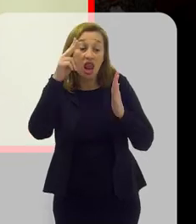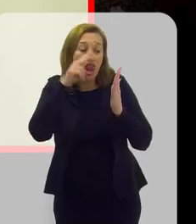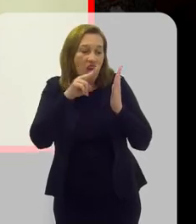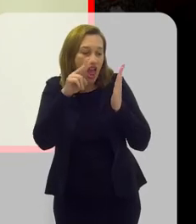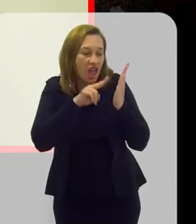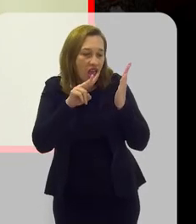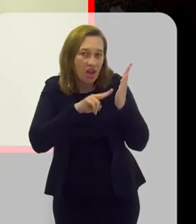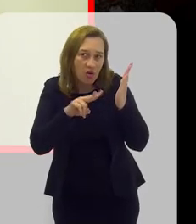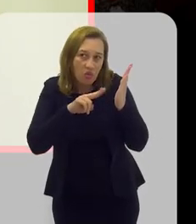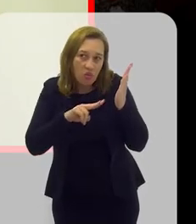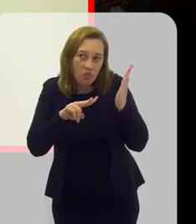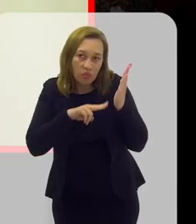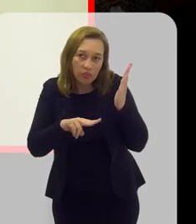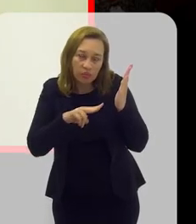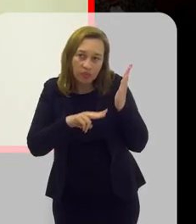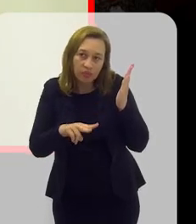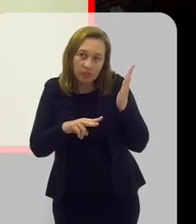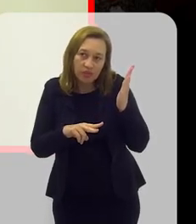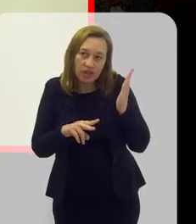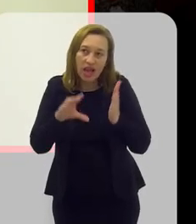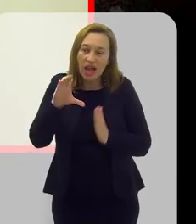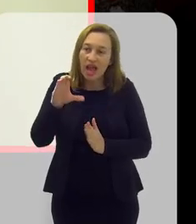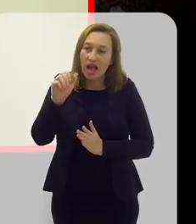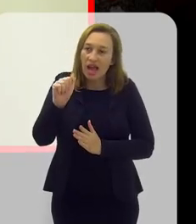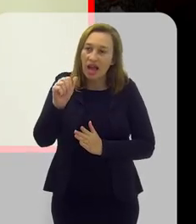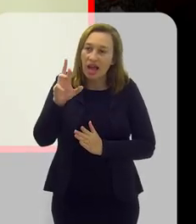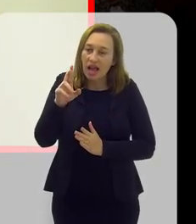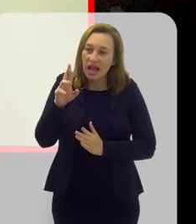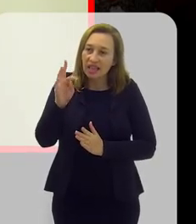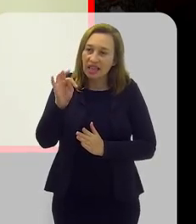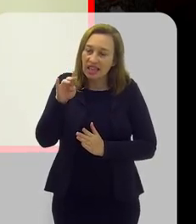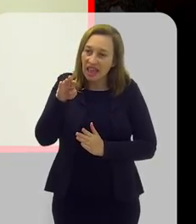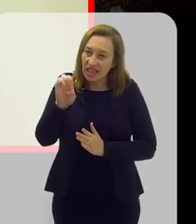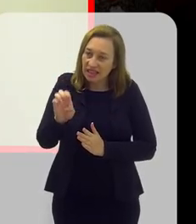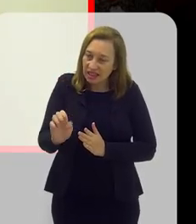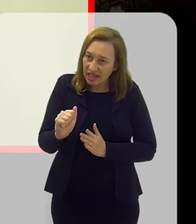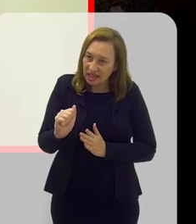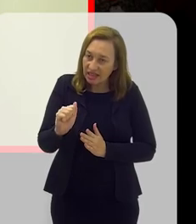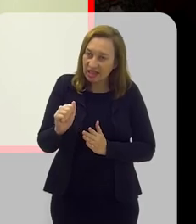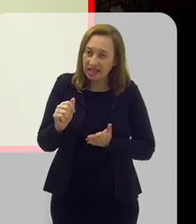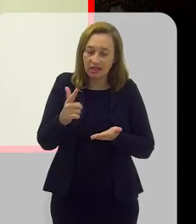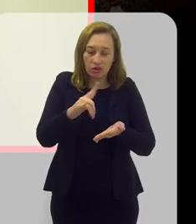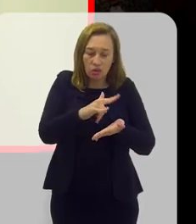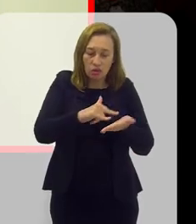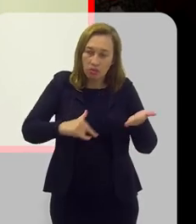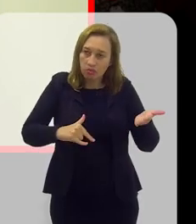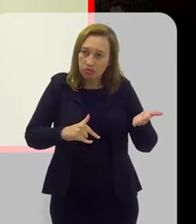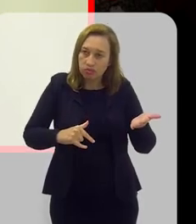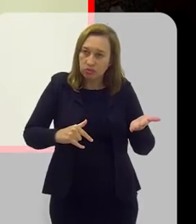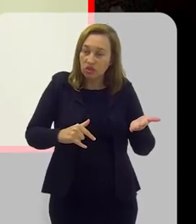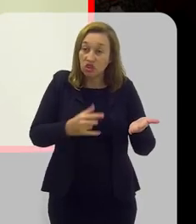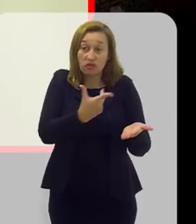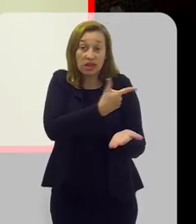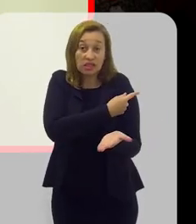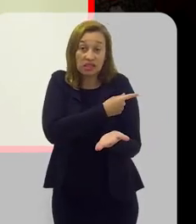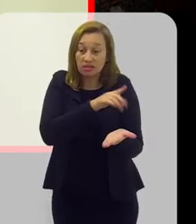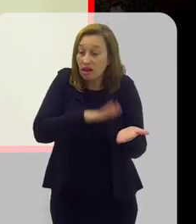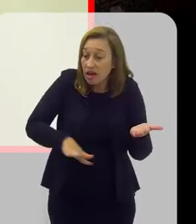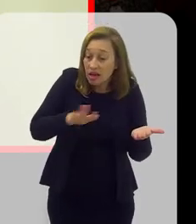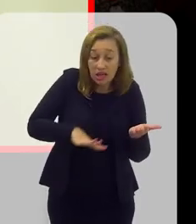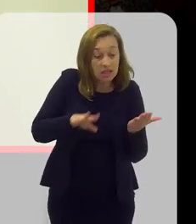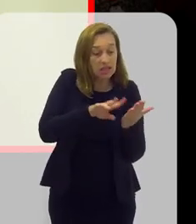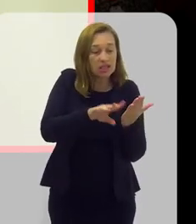leiam, folheiam a caderneta da criança. Lá tem orientações importantes em relação a